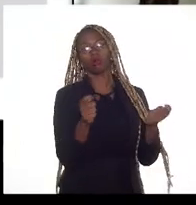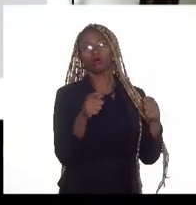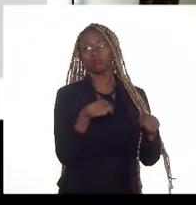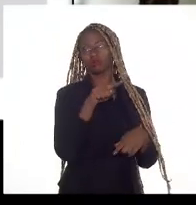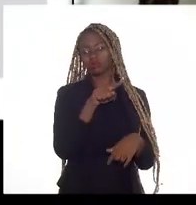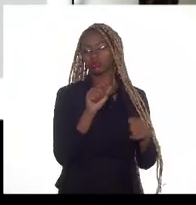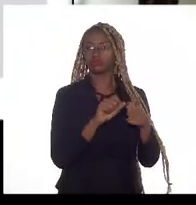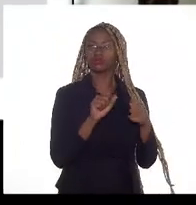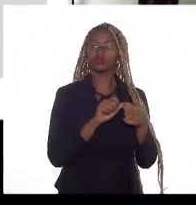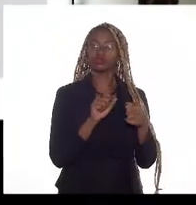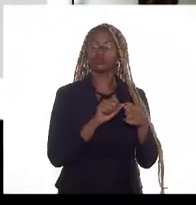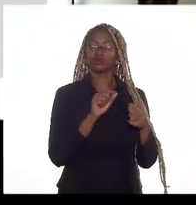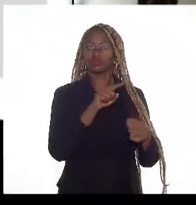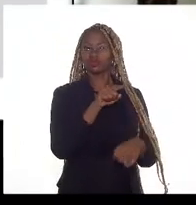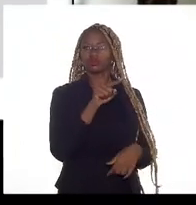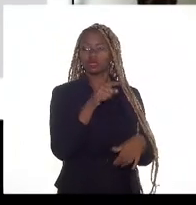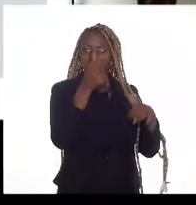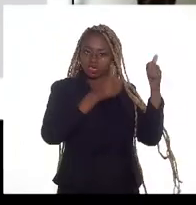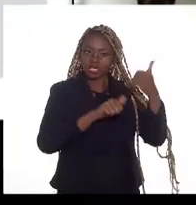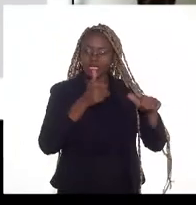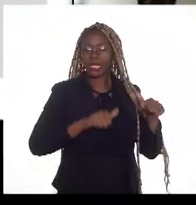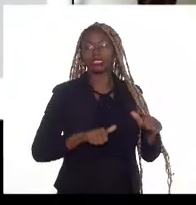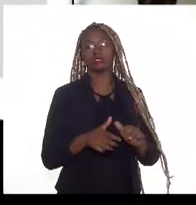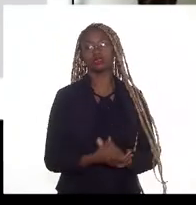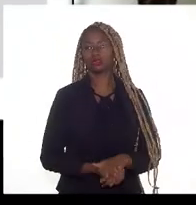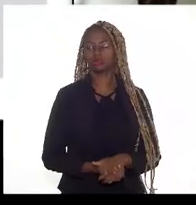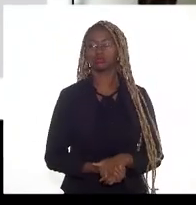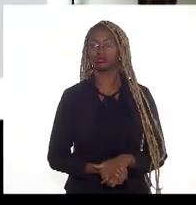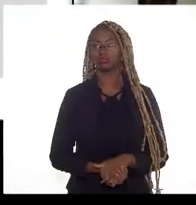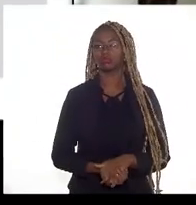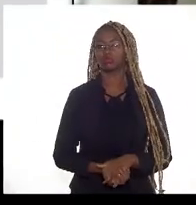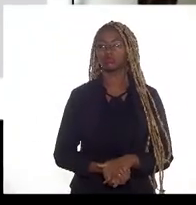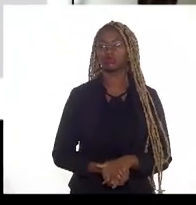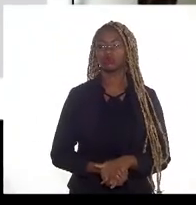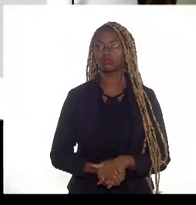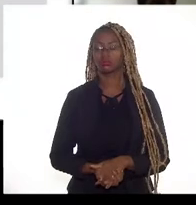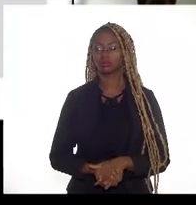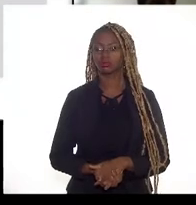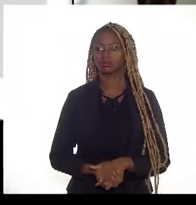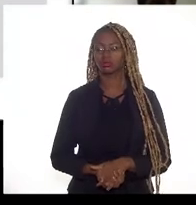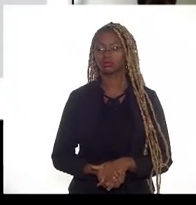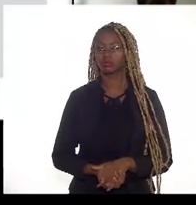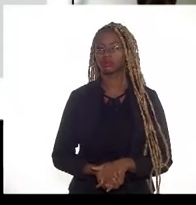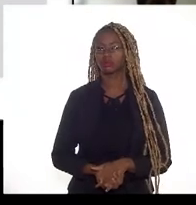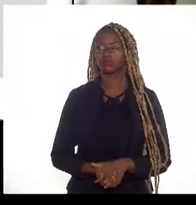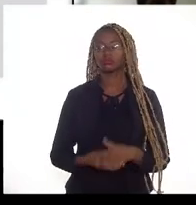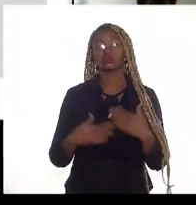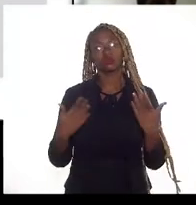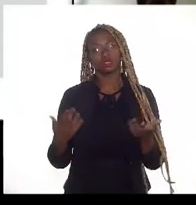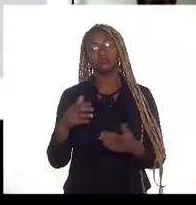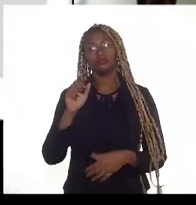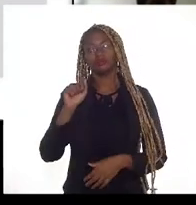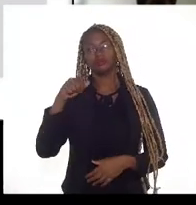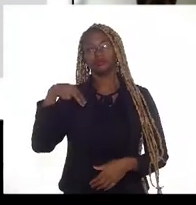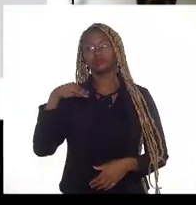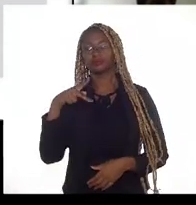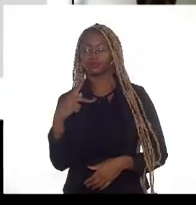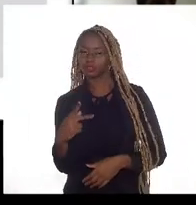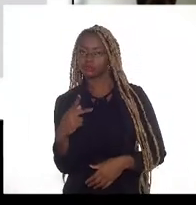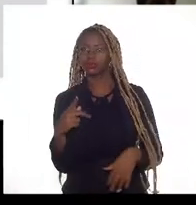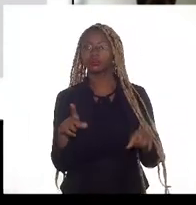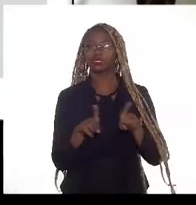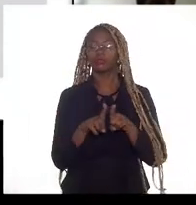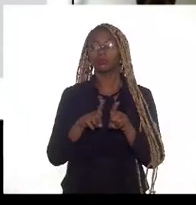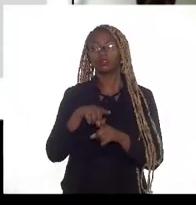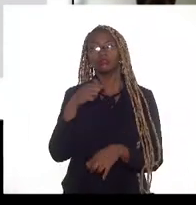análise laboratorial e a ARP, ela valida